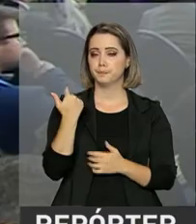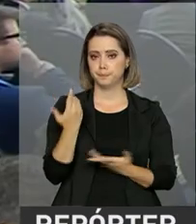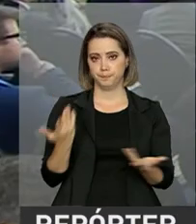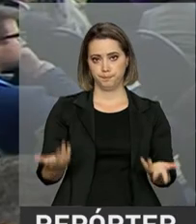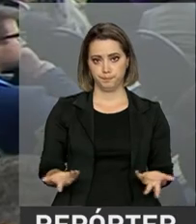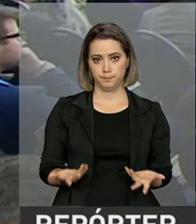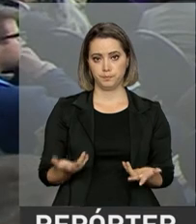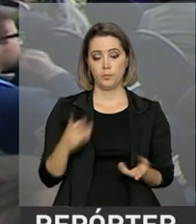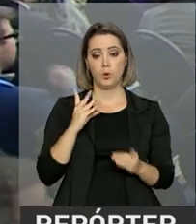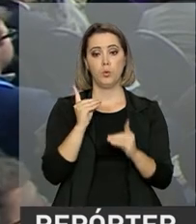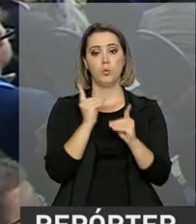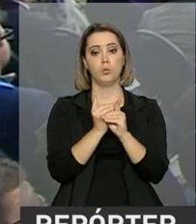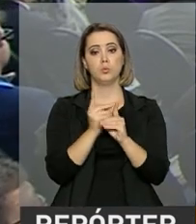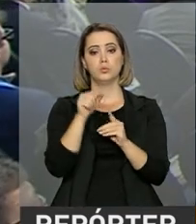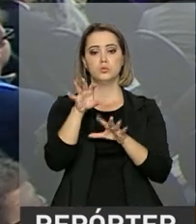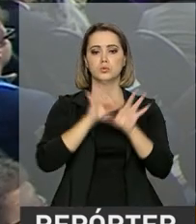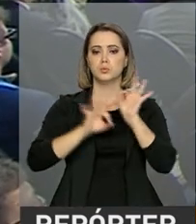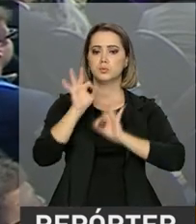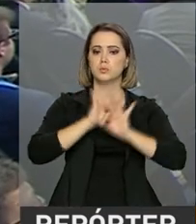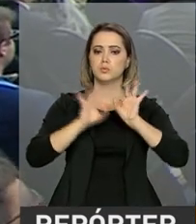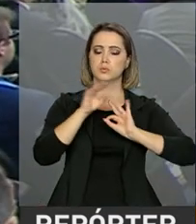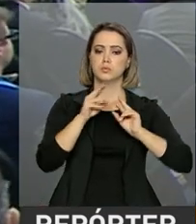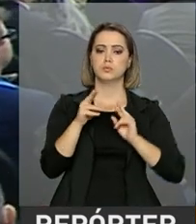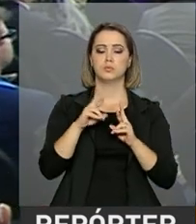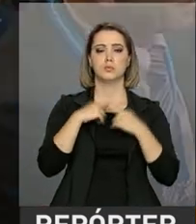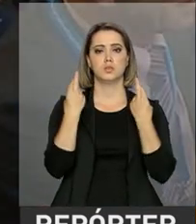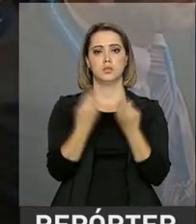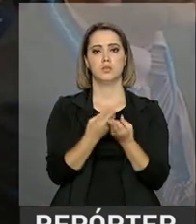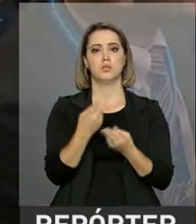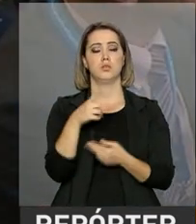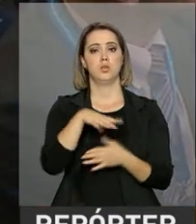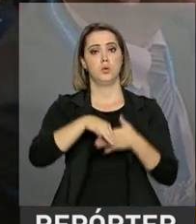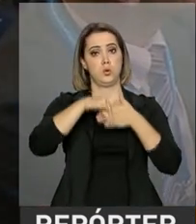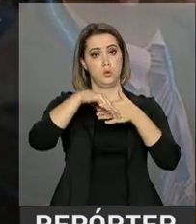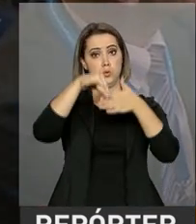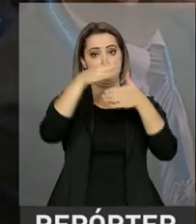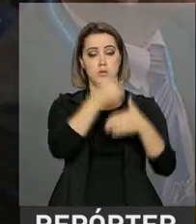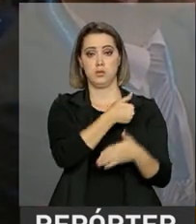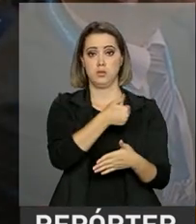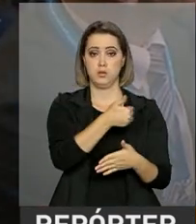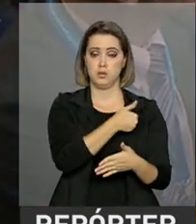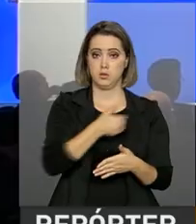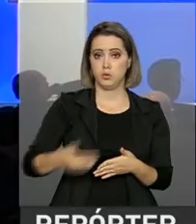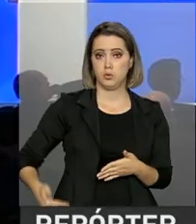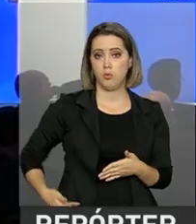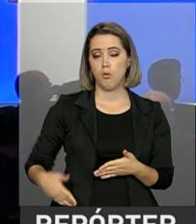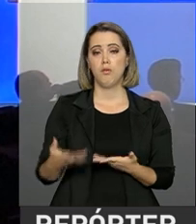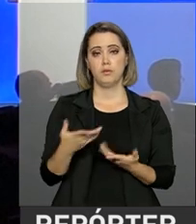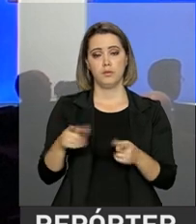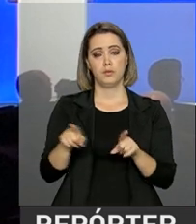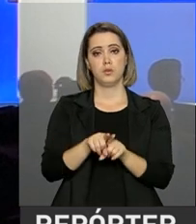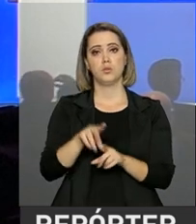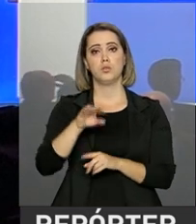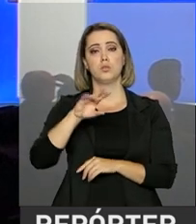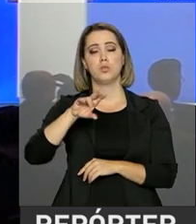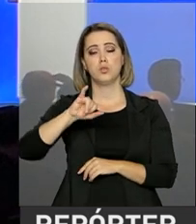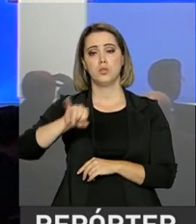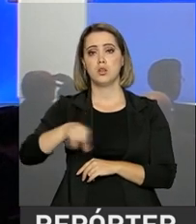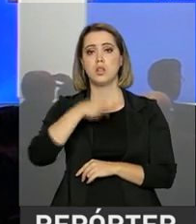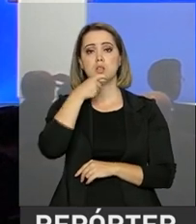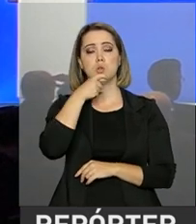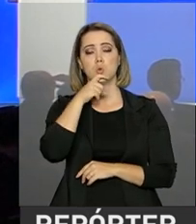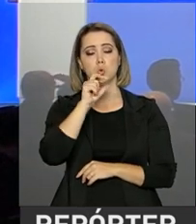O encontro foi uma preparação para a reunião dos chefes de Estado e de governo do G20, que será em julho, em